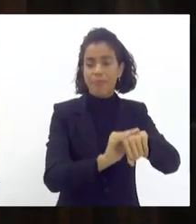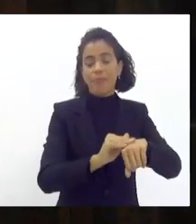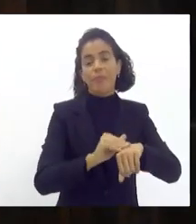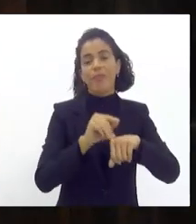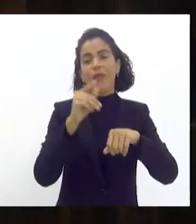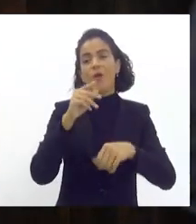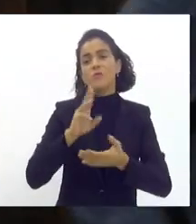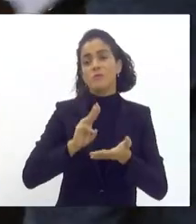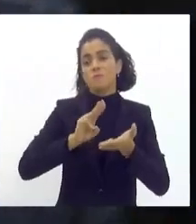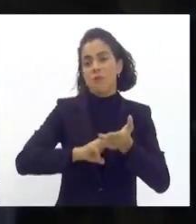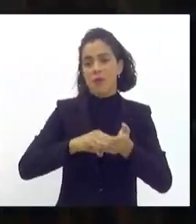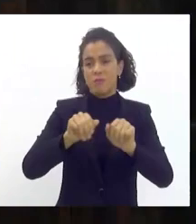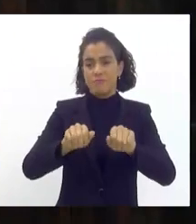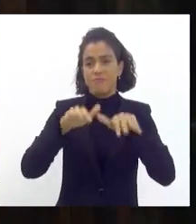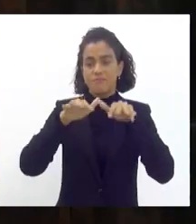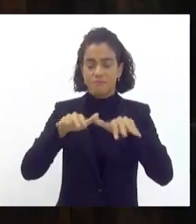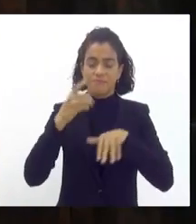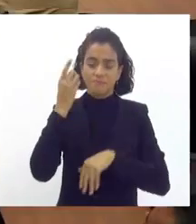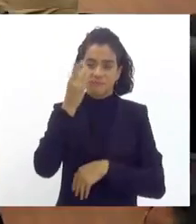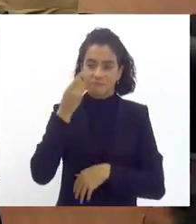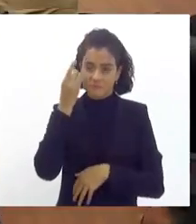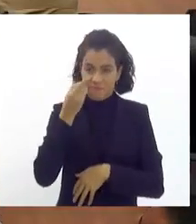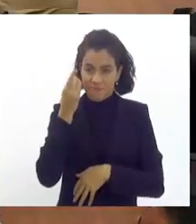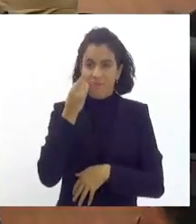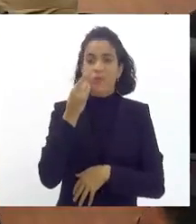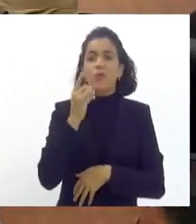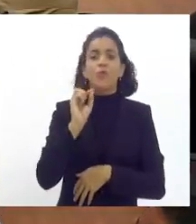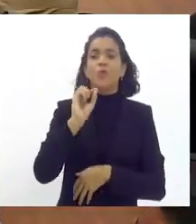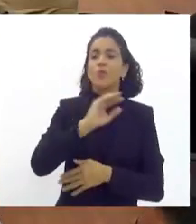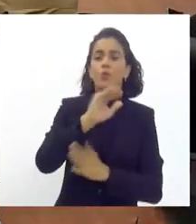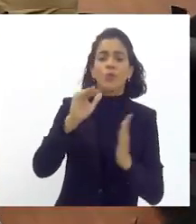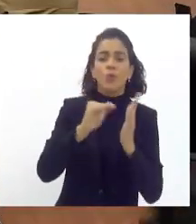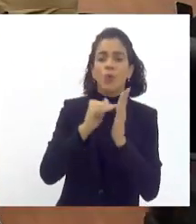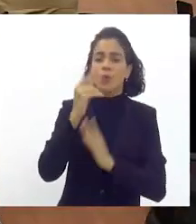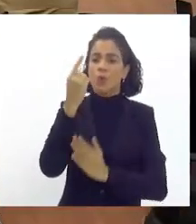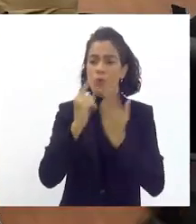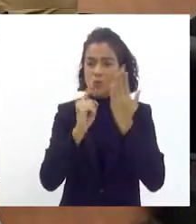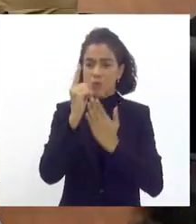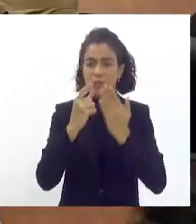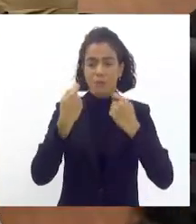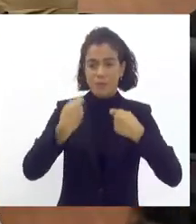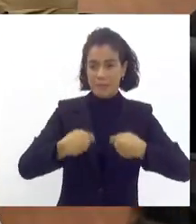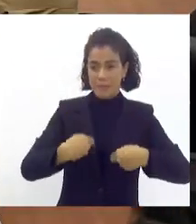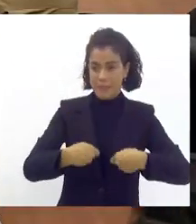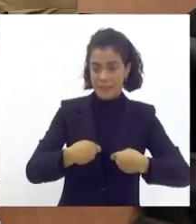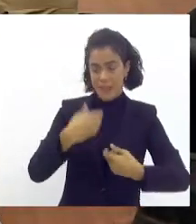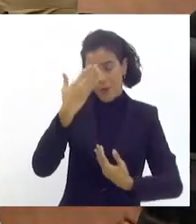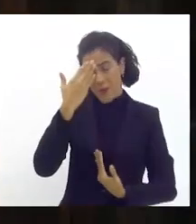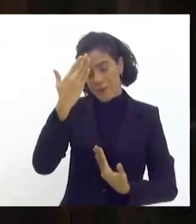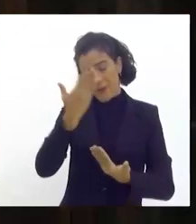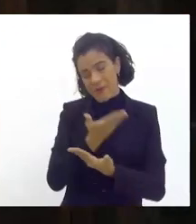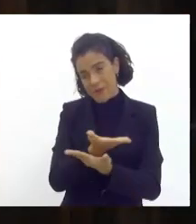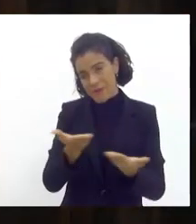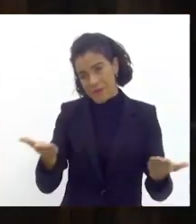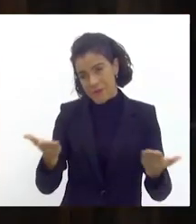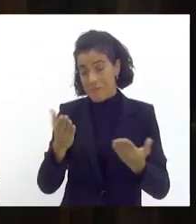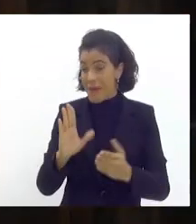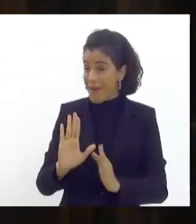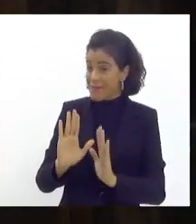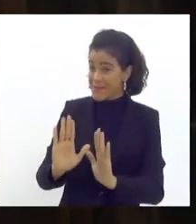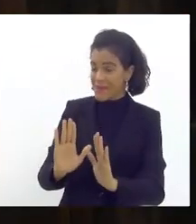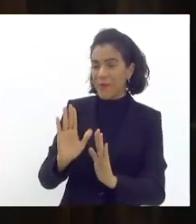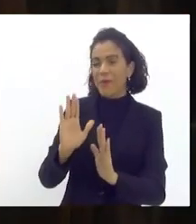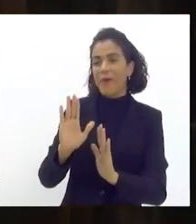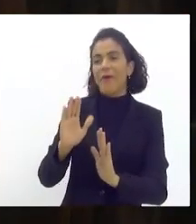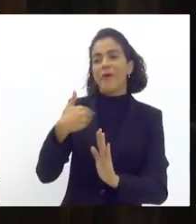a execução daquilo que o samba precisa daquilo que o carnaval necessita muito obrigado a todos mas antes de me despedir eu quero